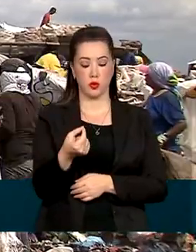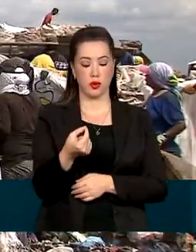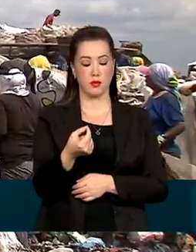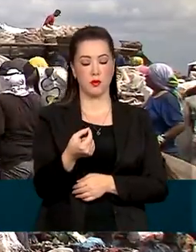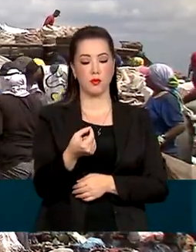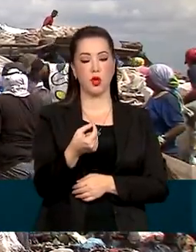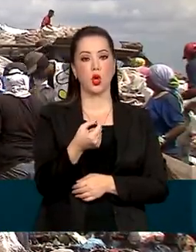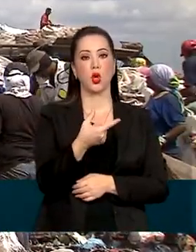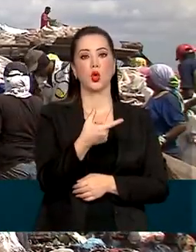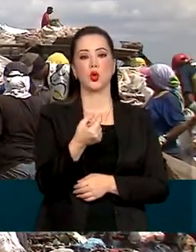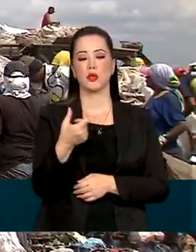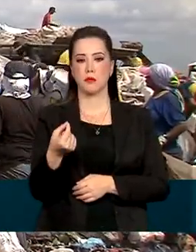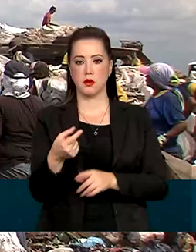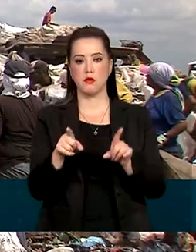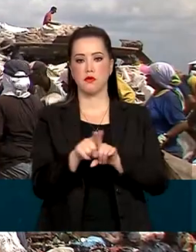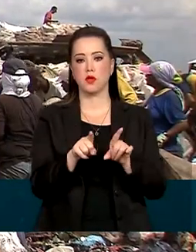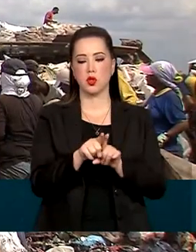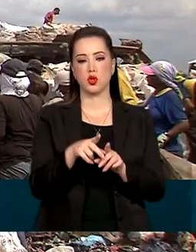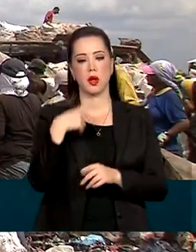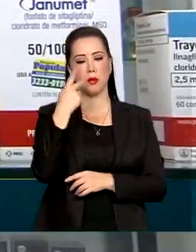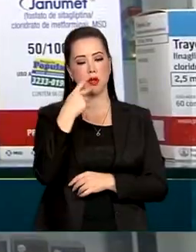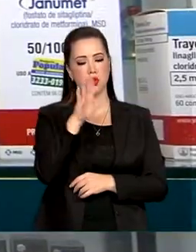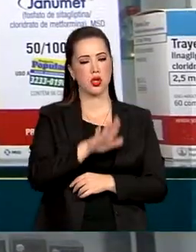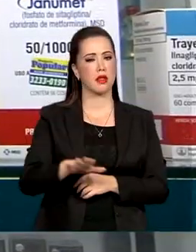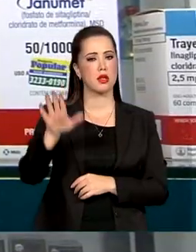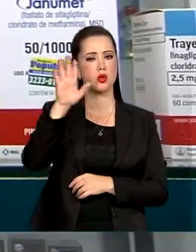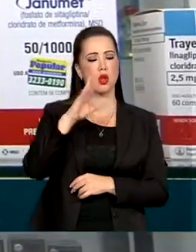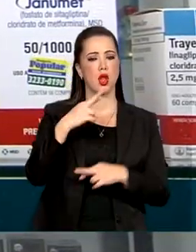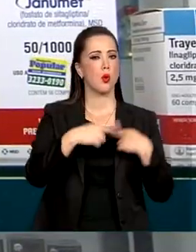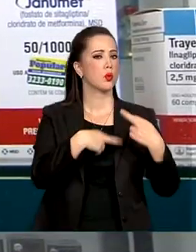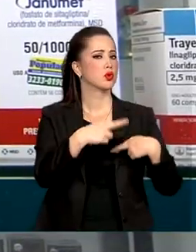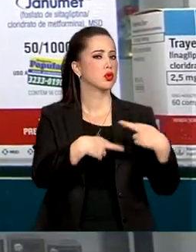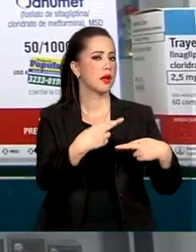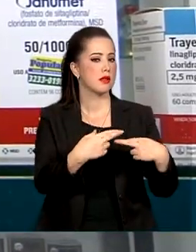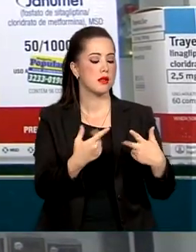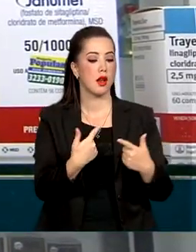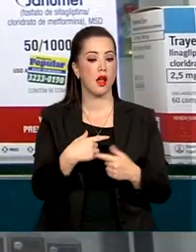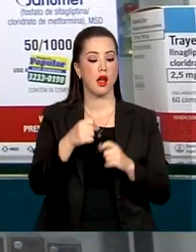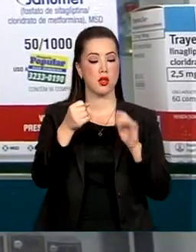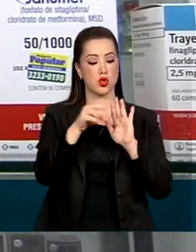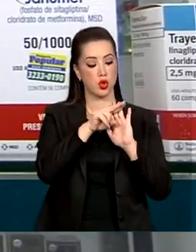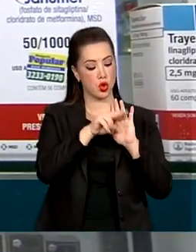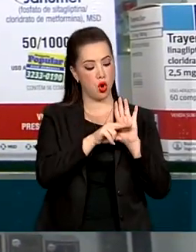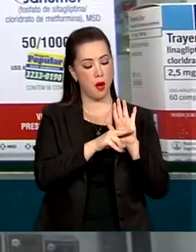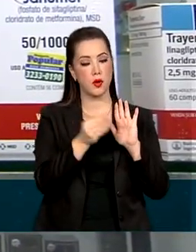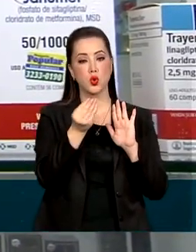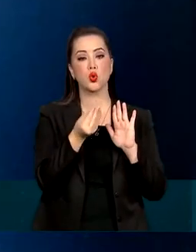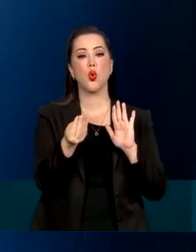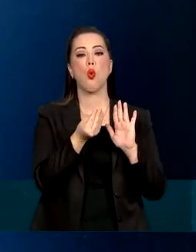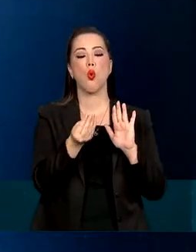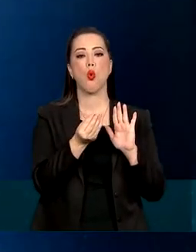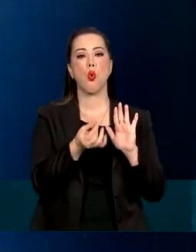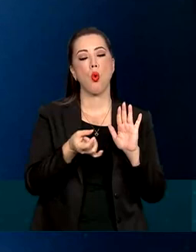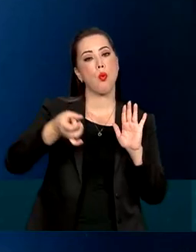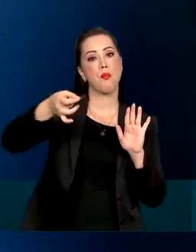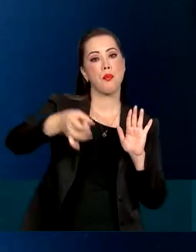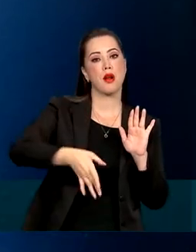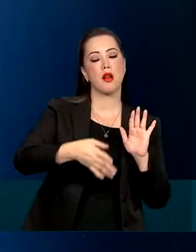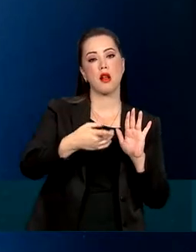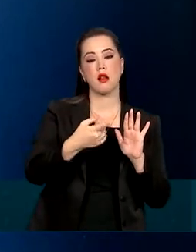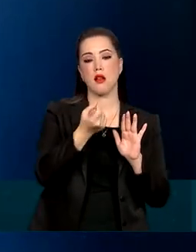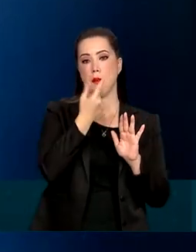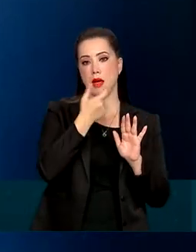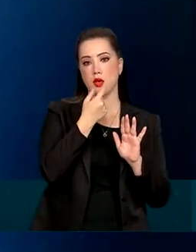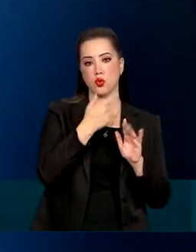Política Nacional de Resíduos Sólidos, que regulamenta o descarte correto de remédios em pontos de